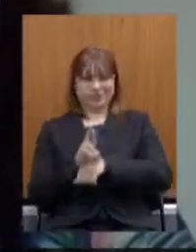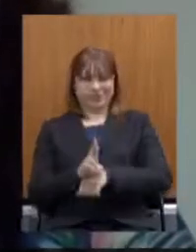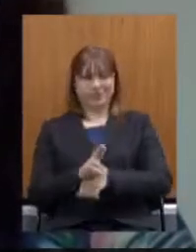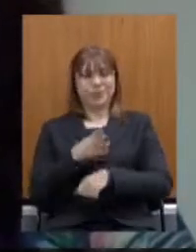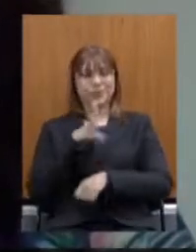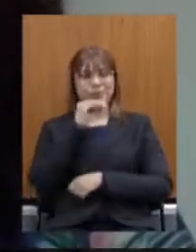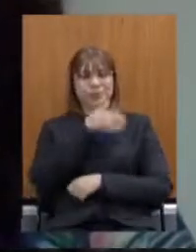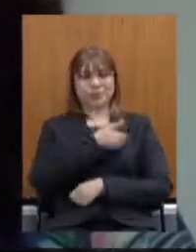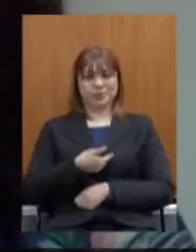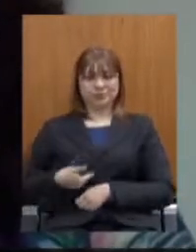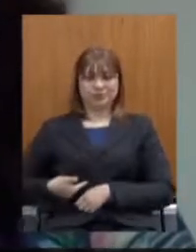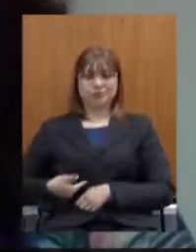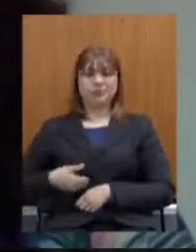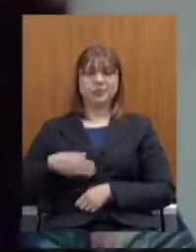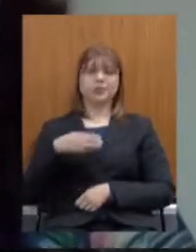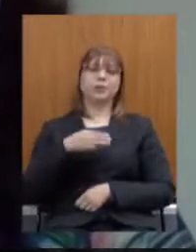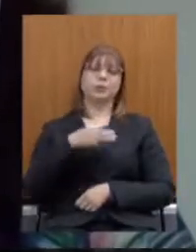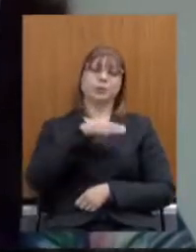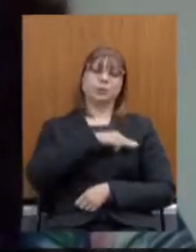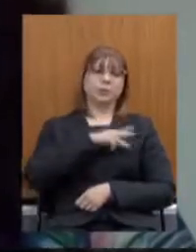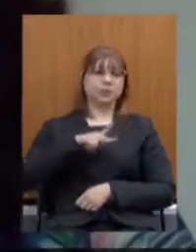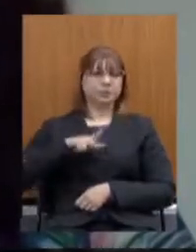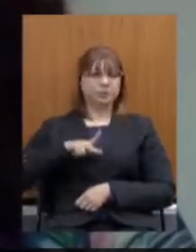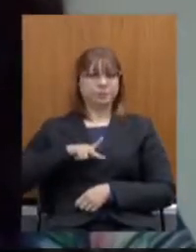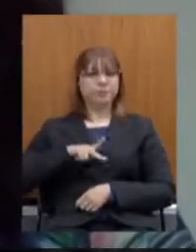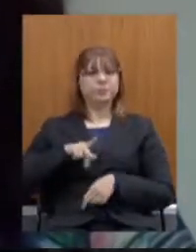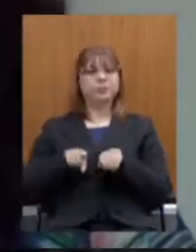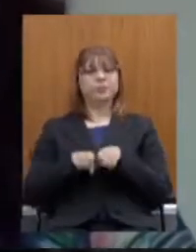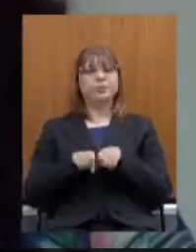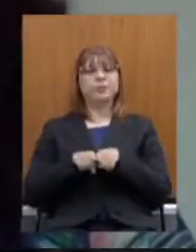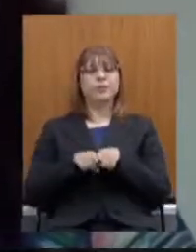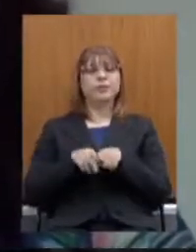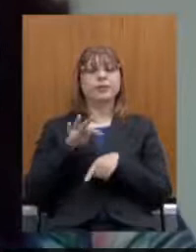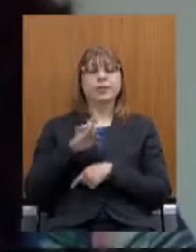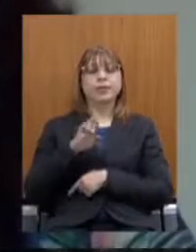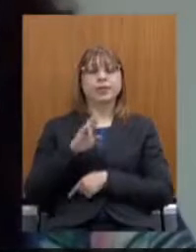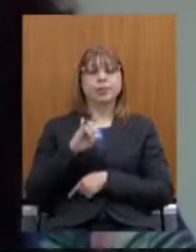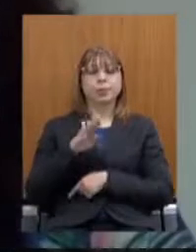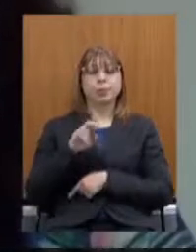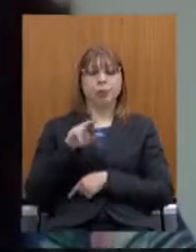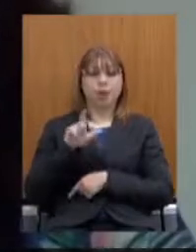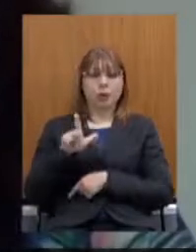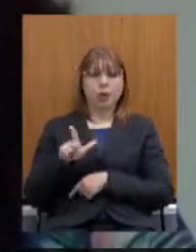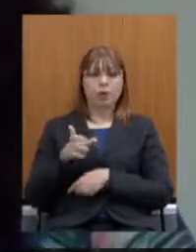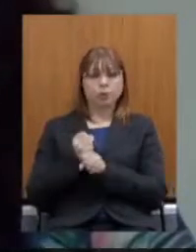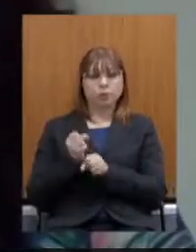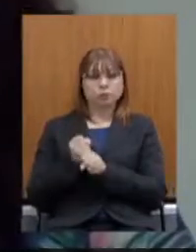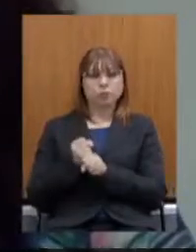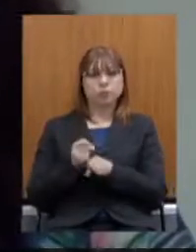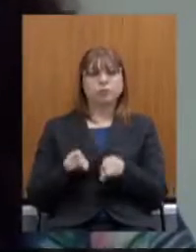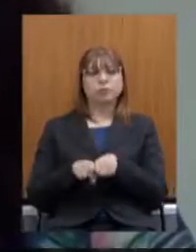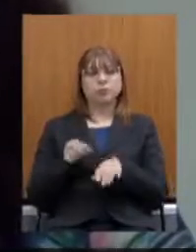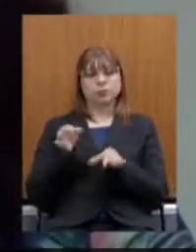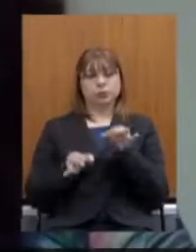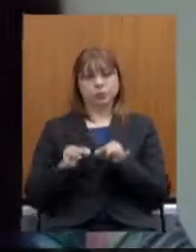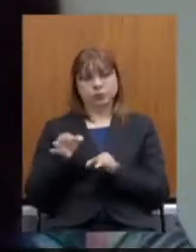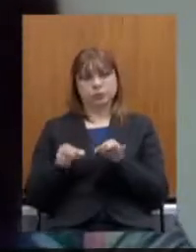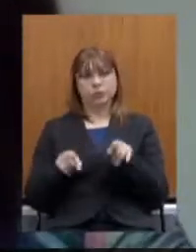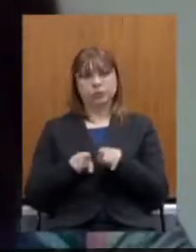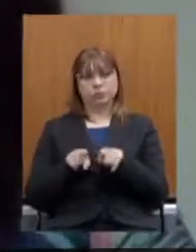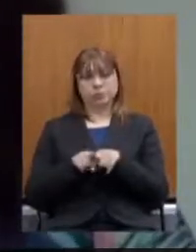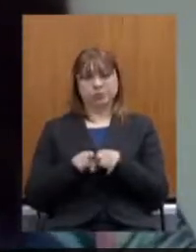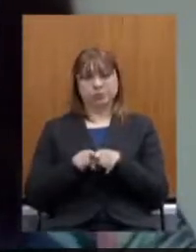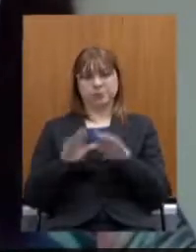servidores do Ministério Público, do Tribunal de Contas, do Judiciário e da Assembleia Legislativa.